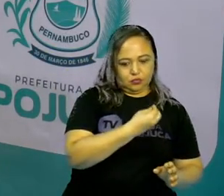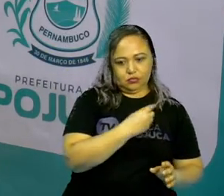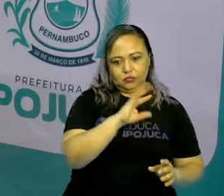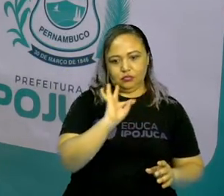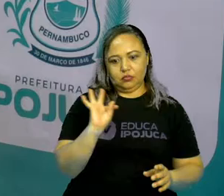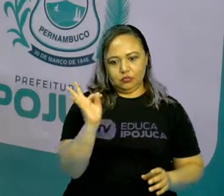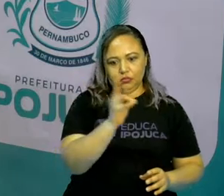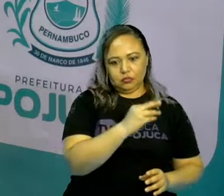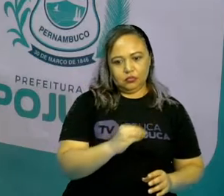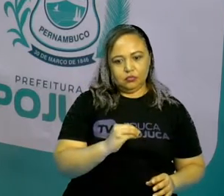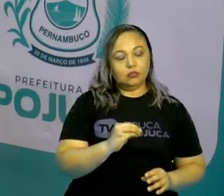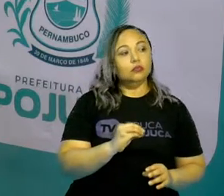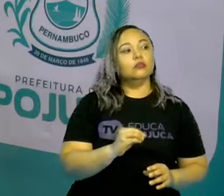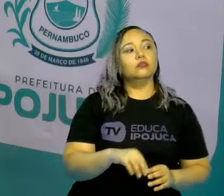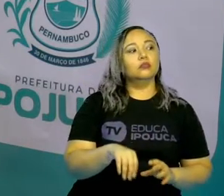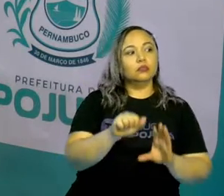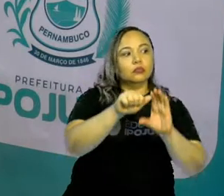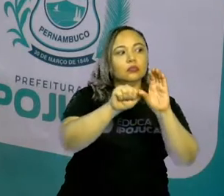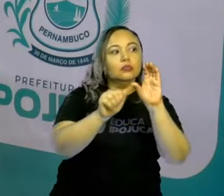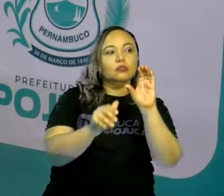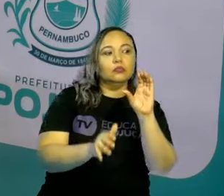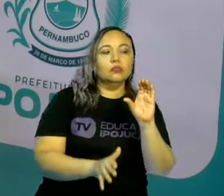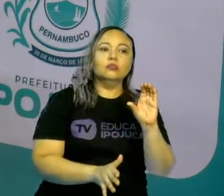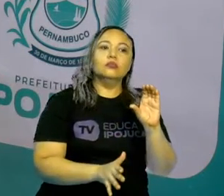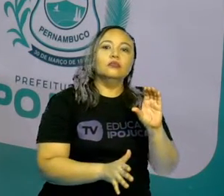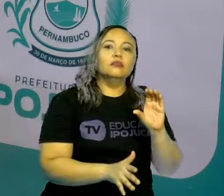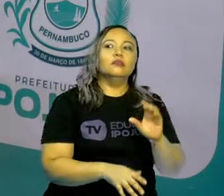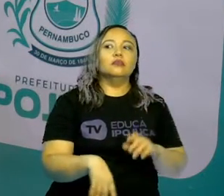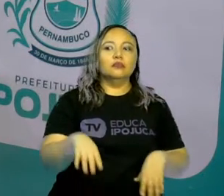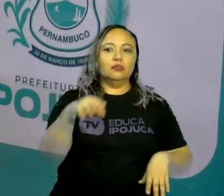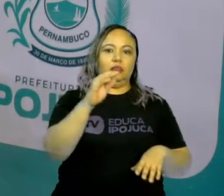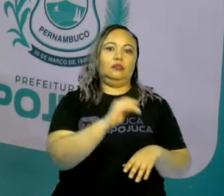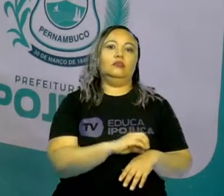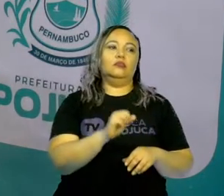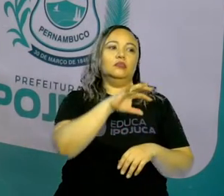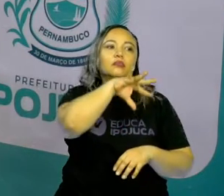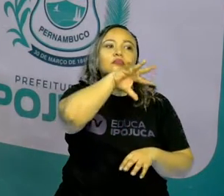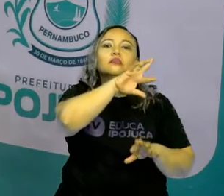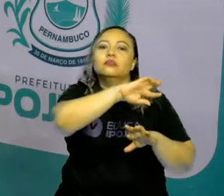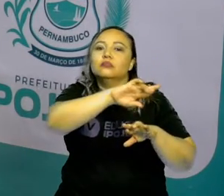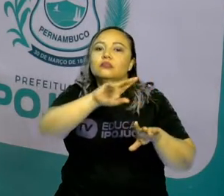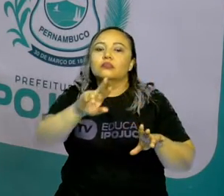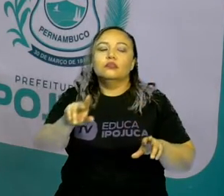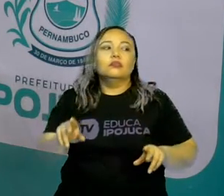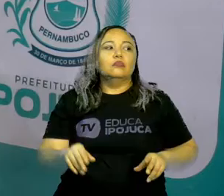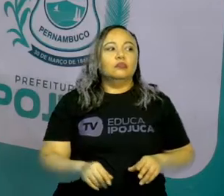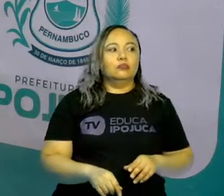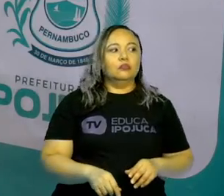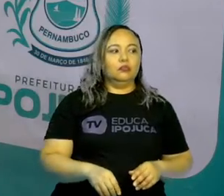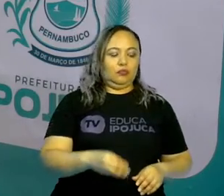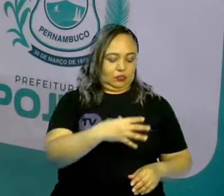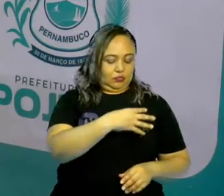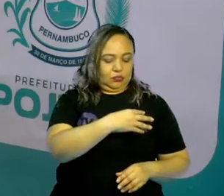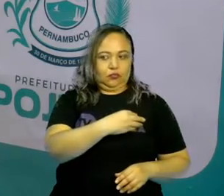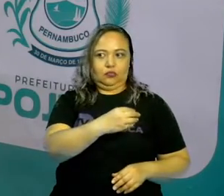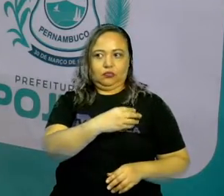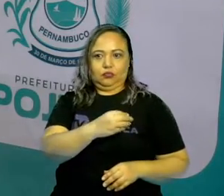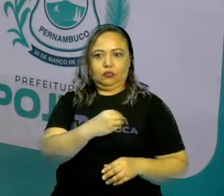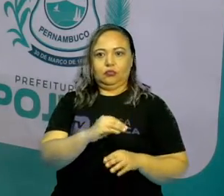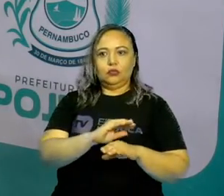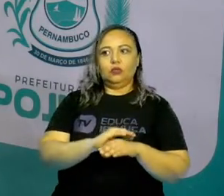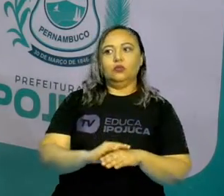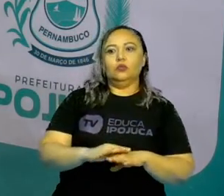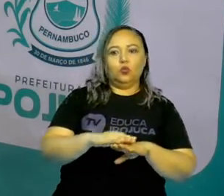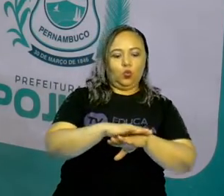Vamos lá? As características dos animais. Olha que beleza, não é isso? Dos animais. Os mamíferos têm um corpo